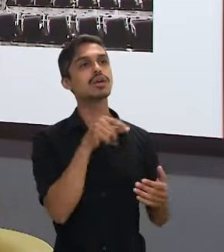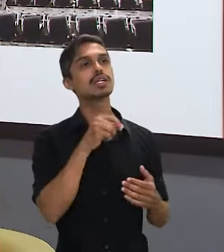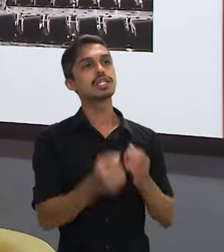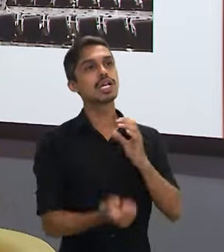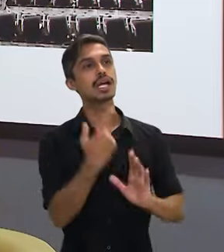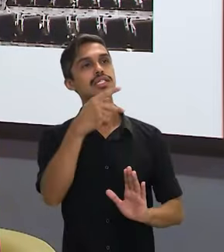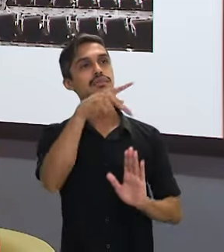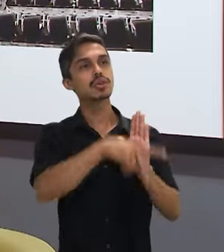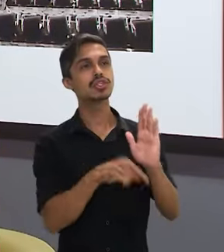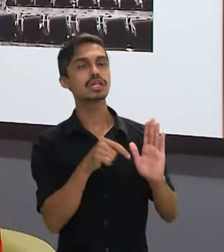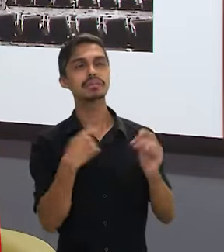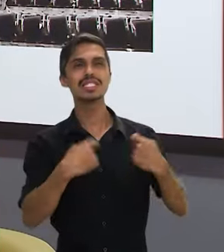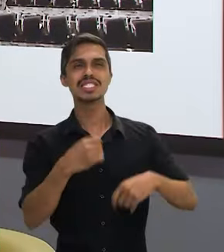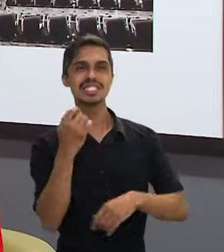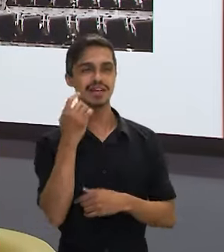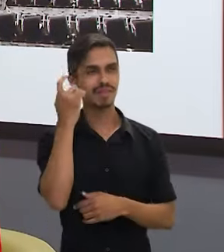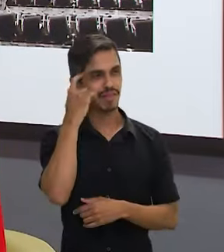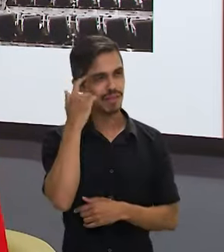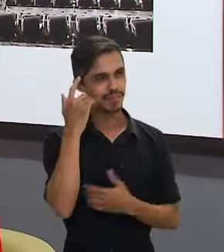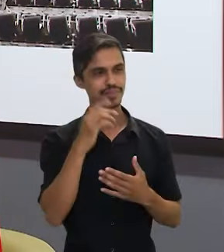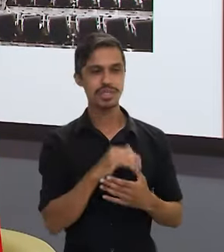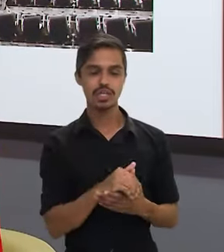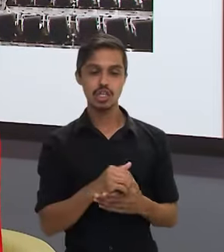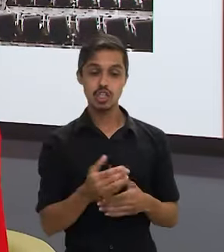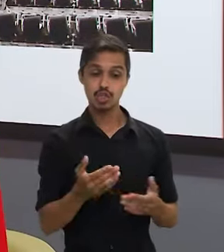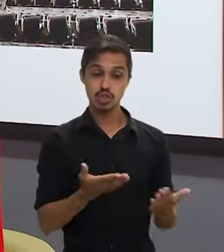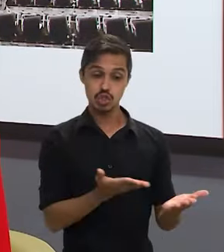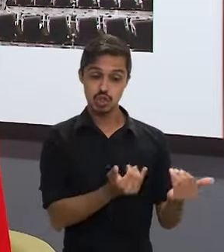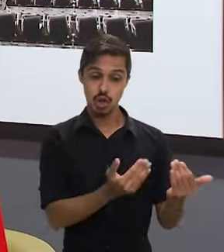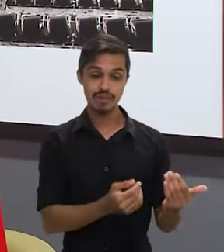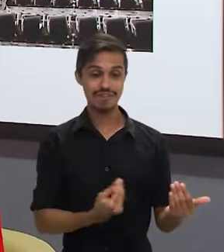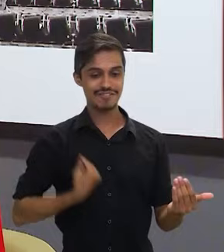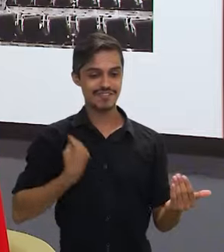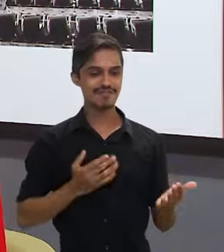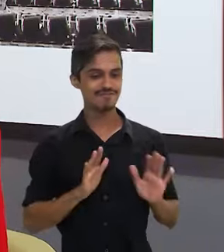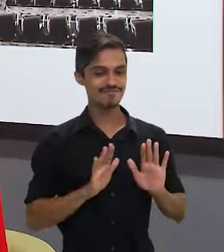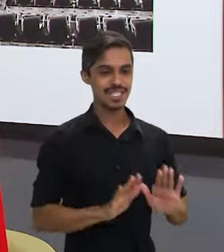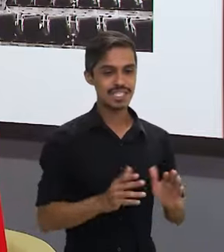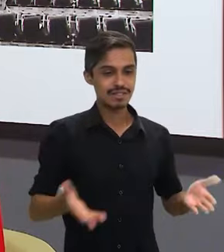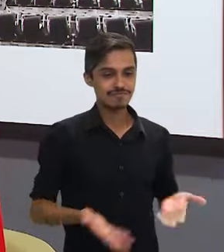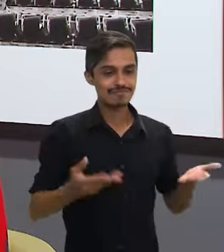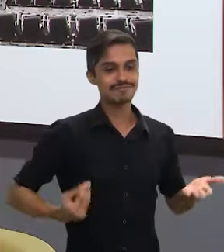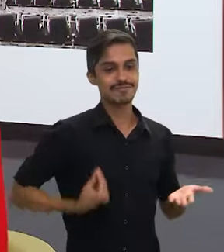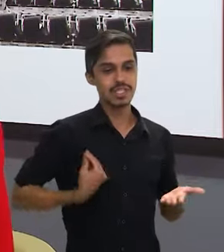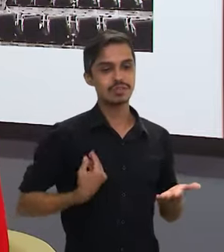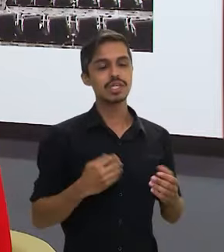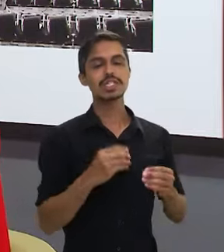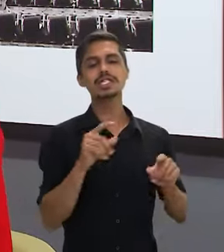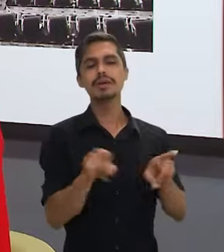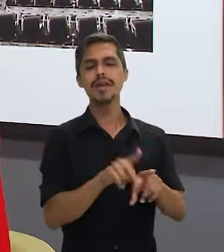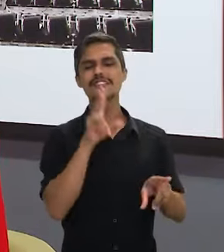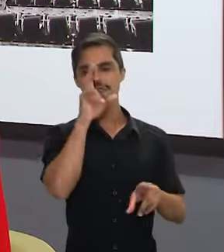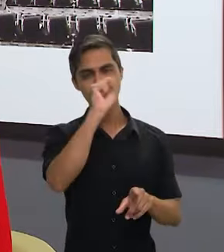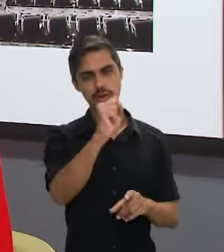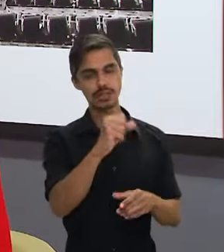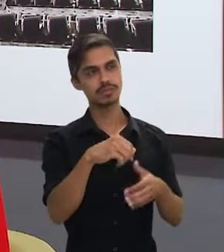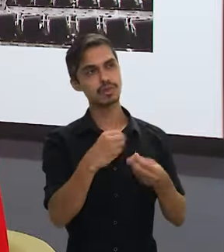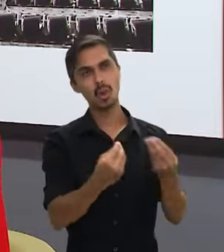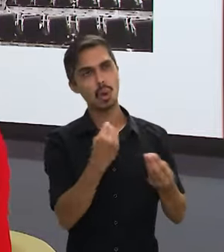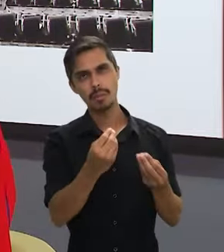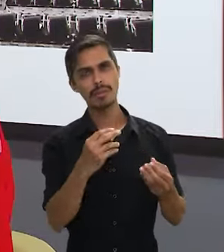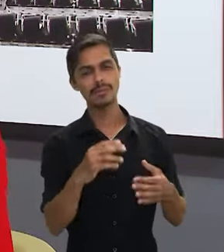plano, a gente precisava pensar que, além de manter os nossos jovens vivos, como que a gente faz para que eles estejam fortalecidos?